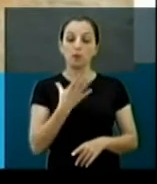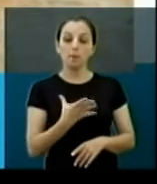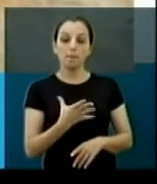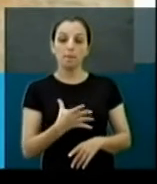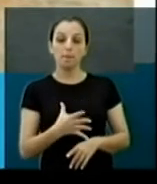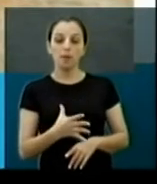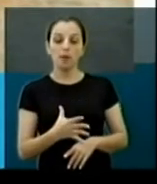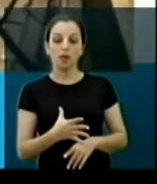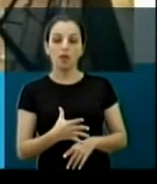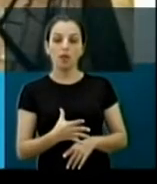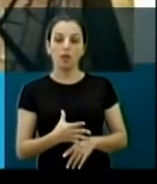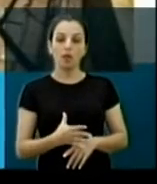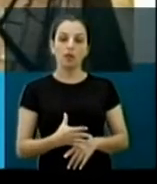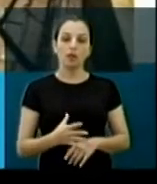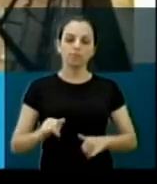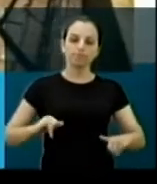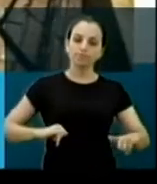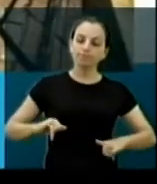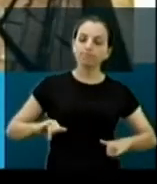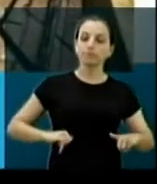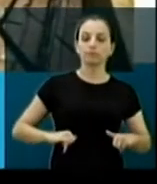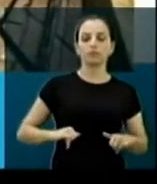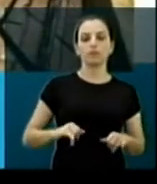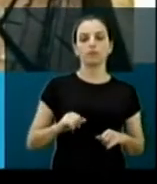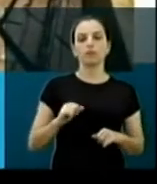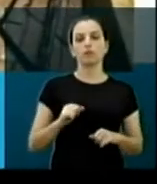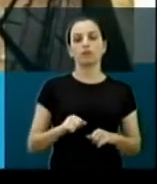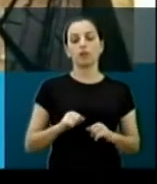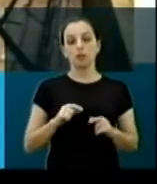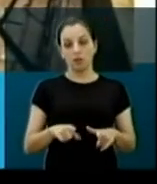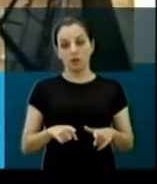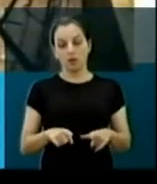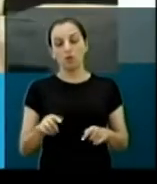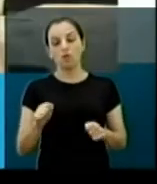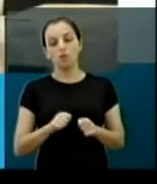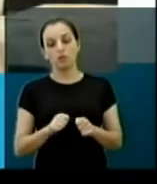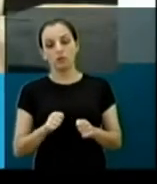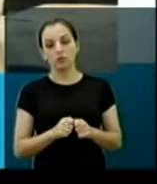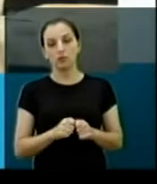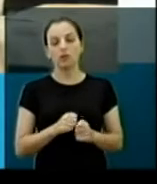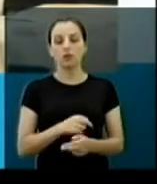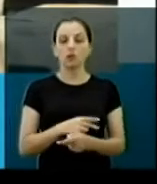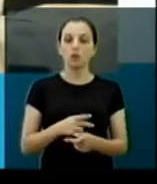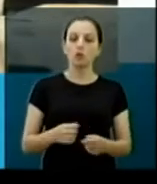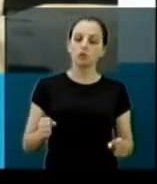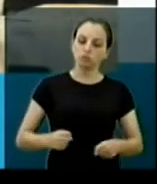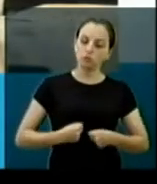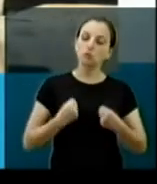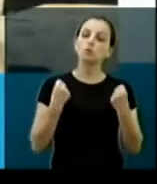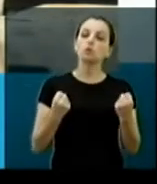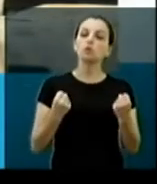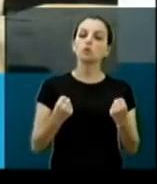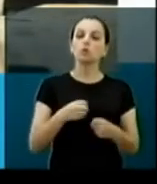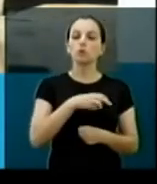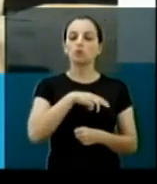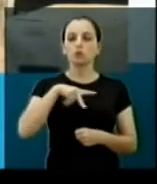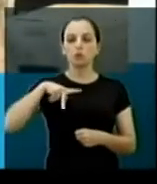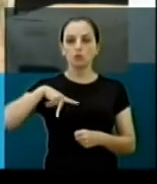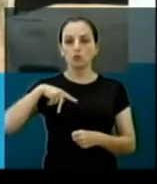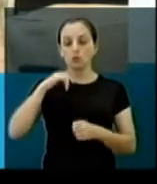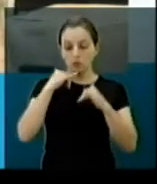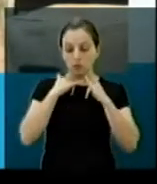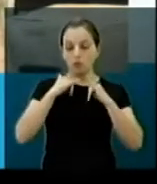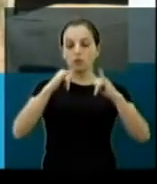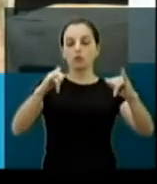problemas alheios das pessoas. Então, vai ser uma ação grave, forte, como o Ministério Público. Então, estou avisando,